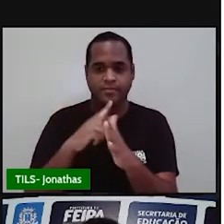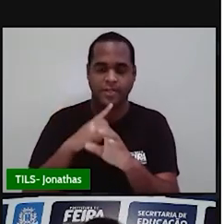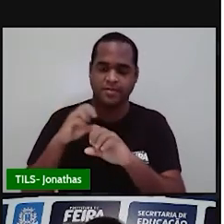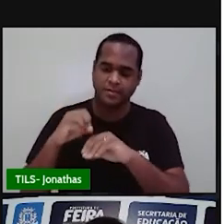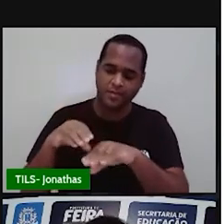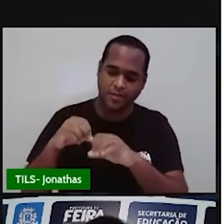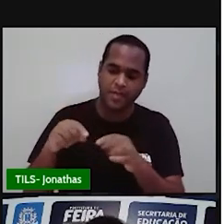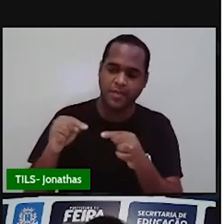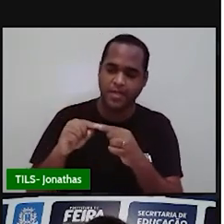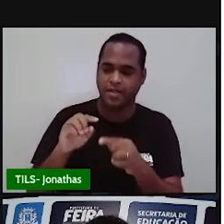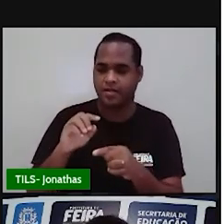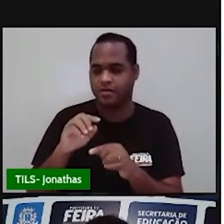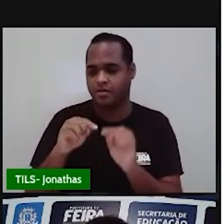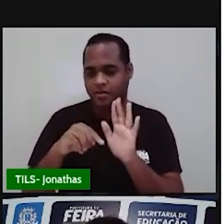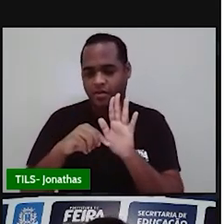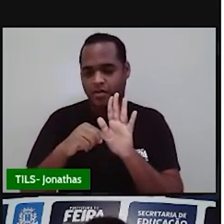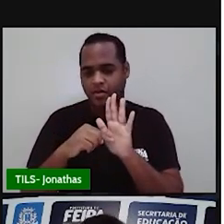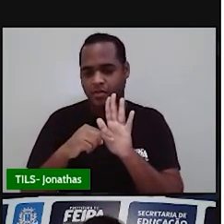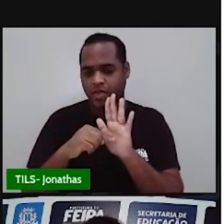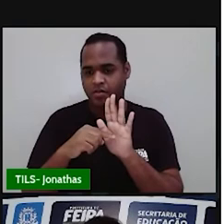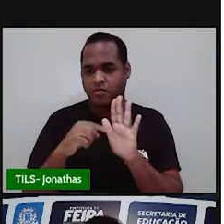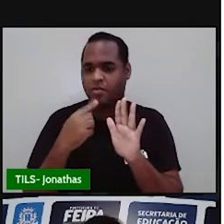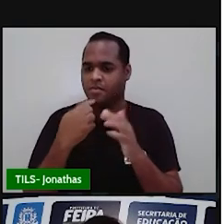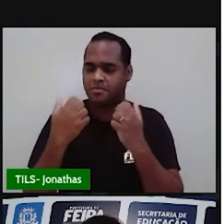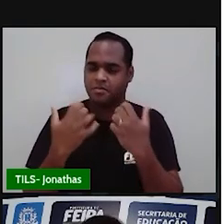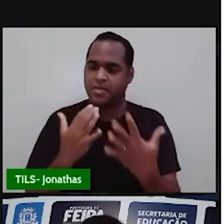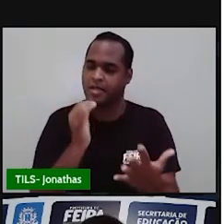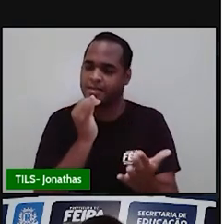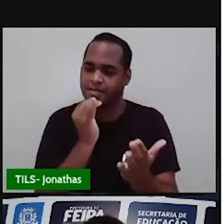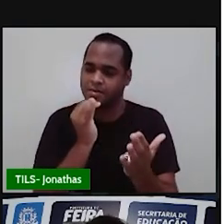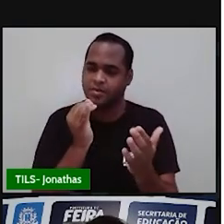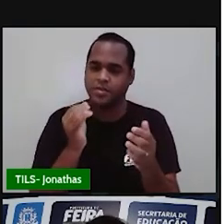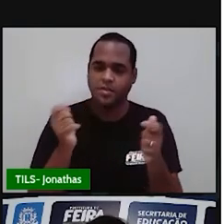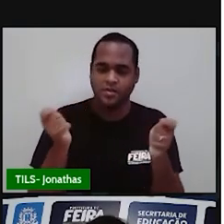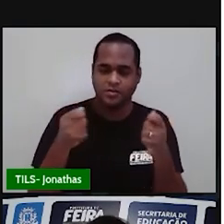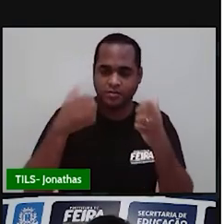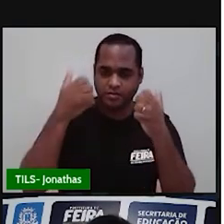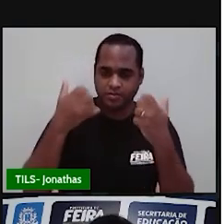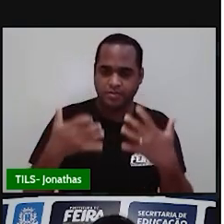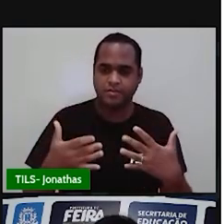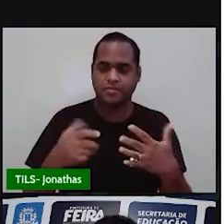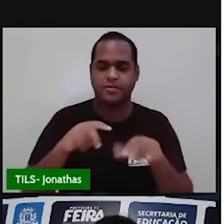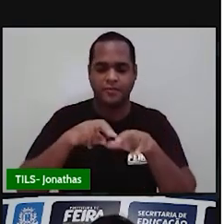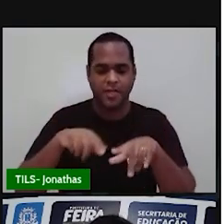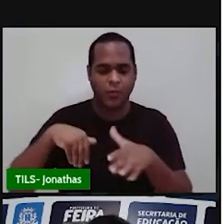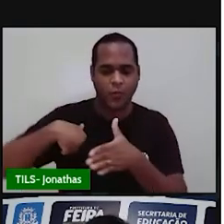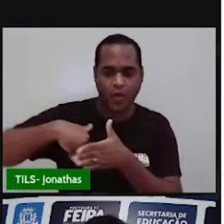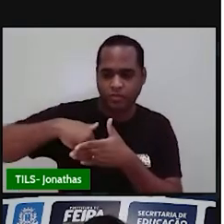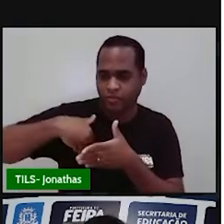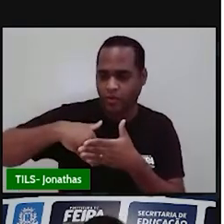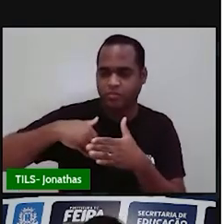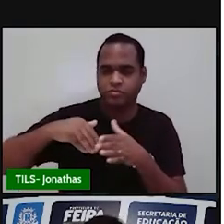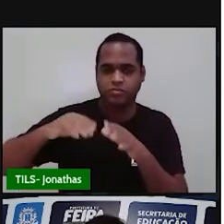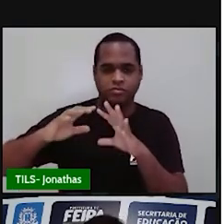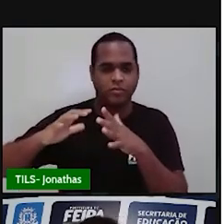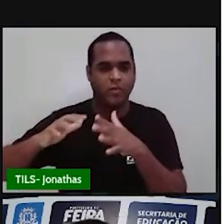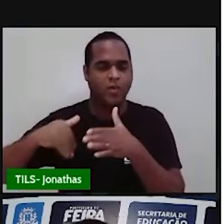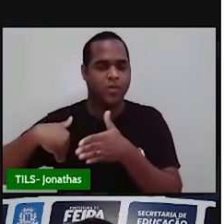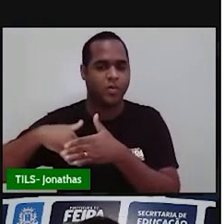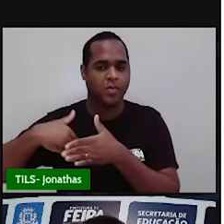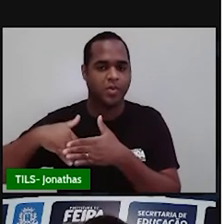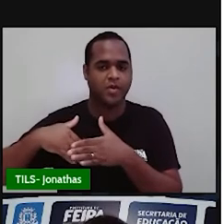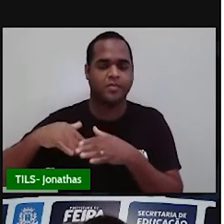notas do boletim, por exemplo, ela é muito usada em médias de gol de uma rodada de um